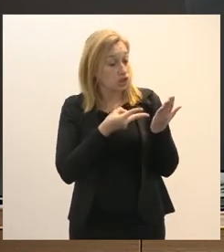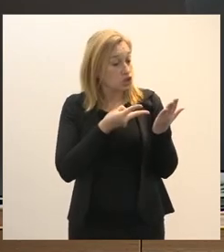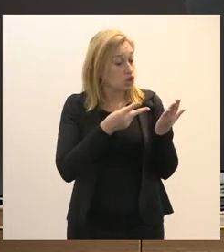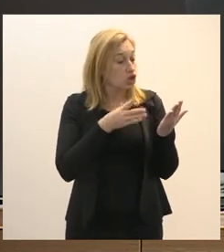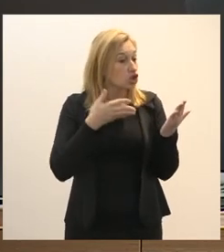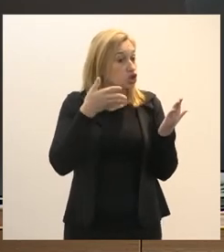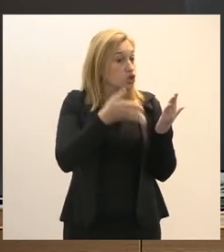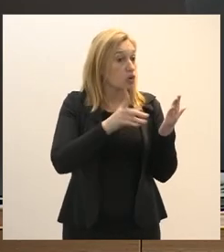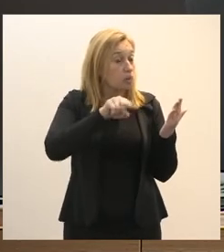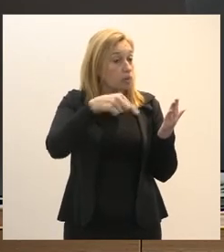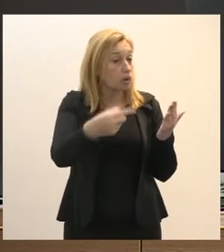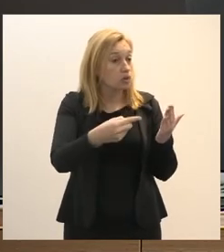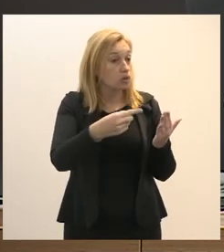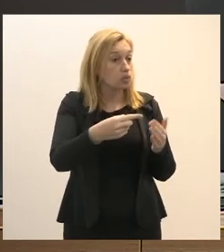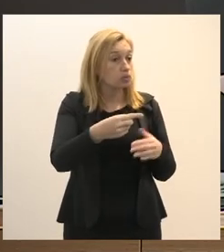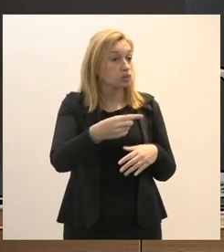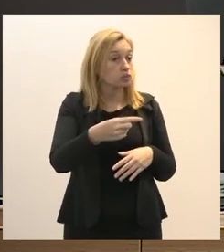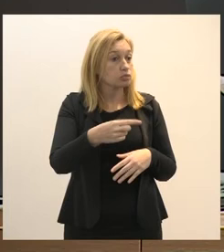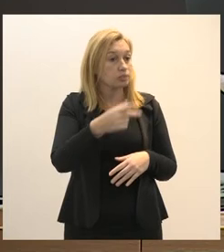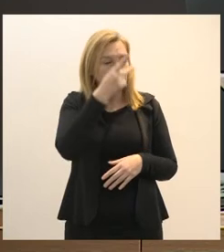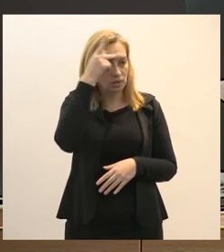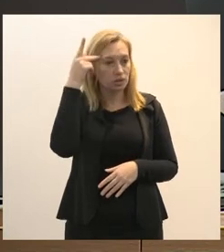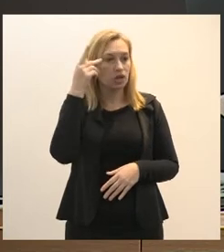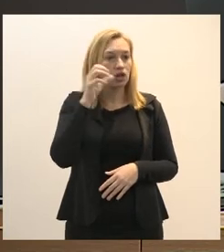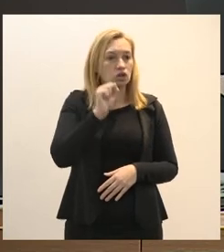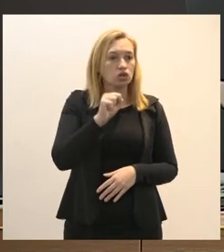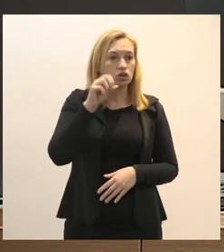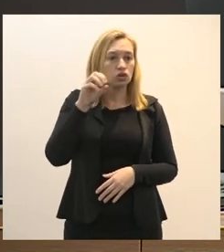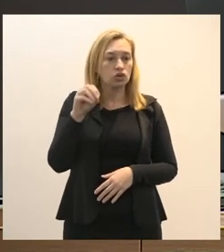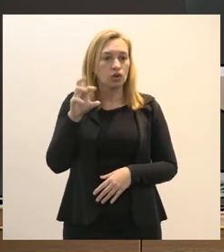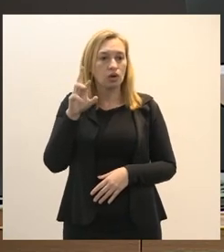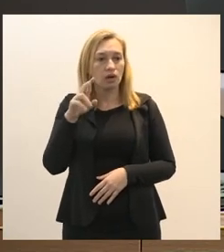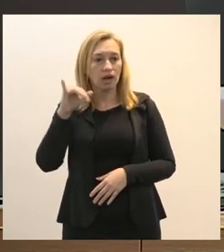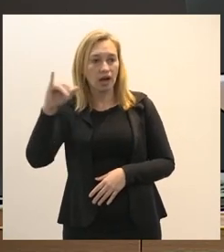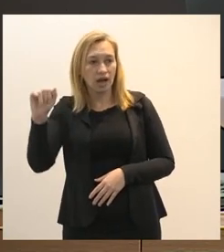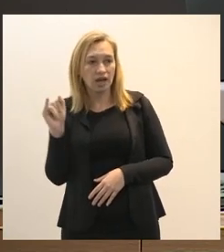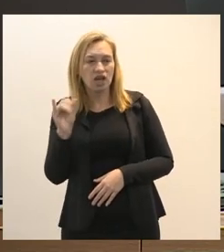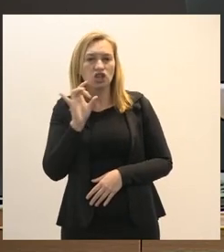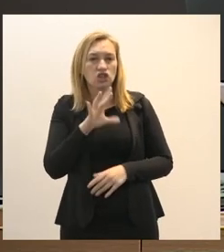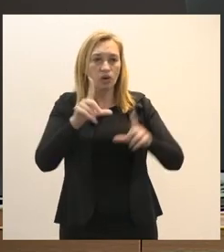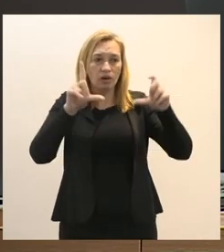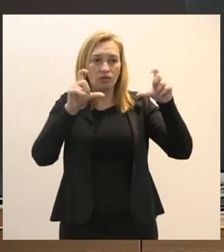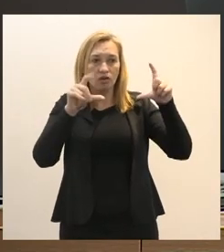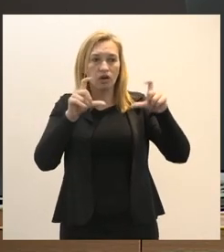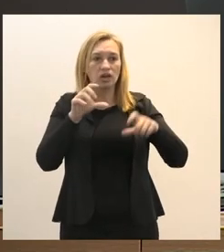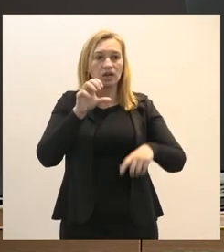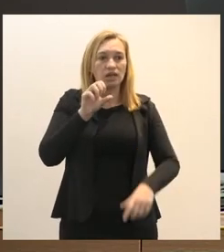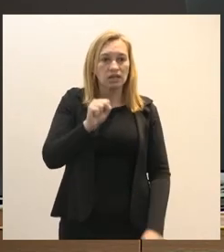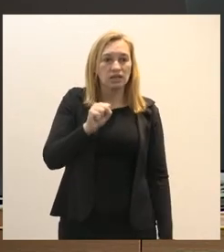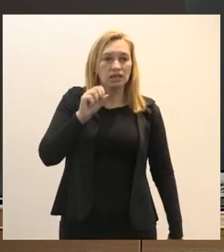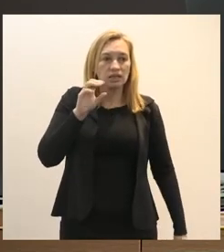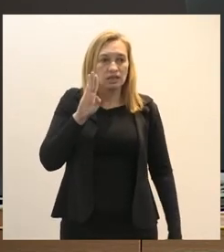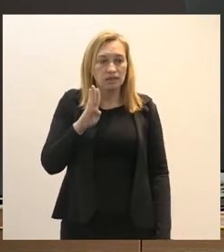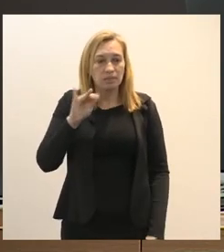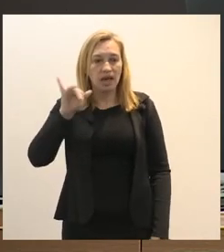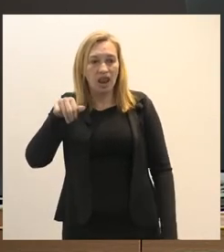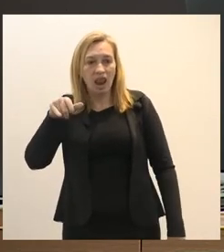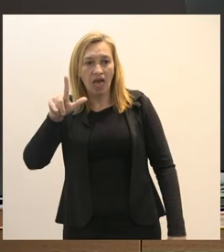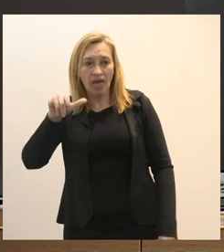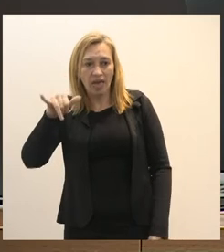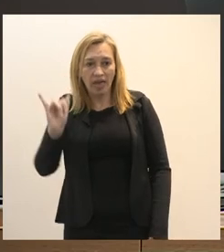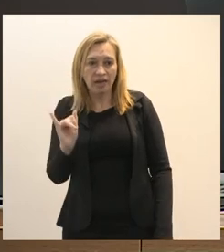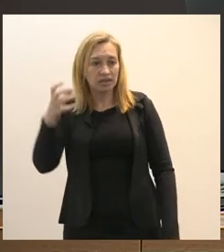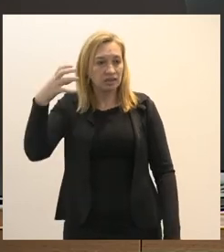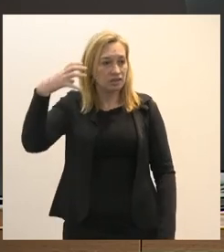mais alguém Soraya a Soraya está aqui só a fotografia não sei o Ciderley de Angra não sei se vai se manifestar